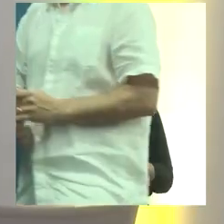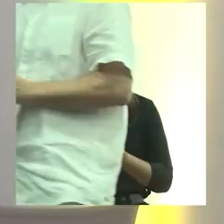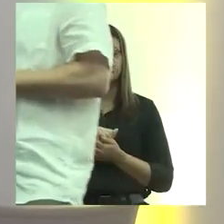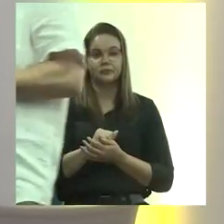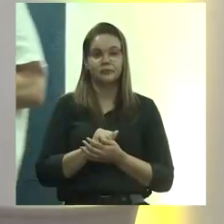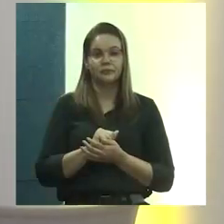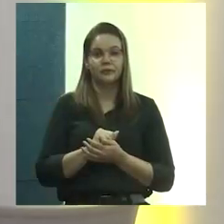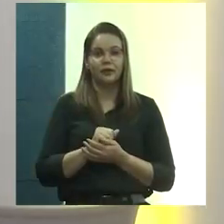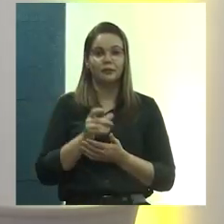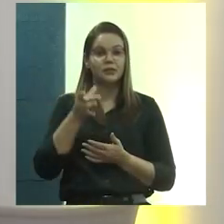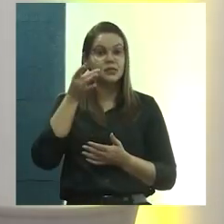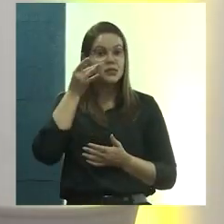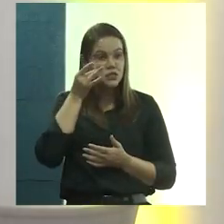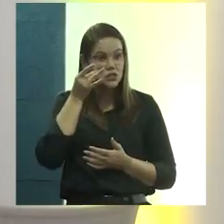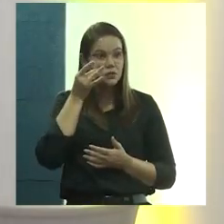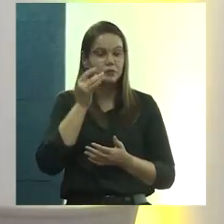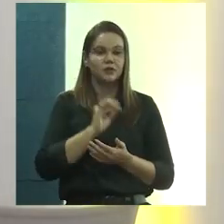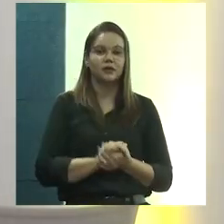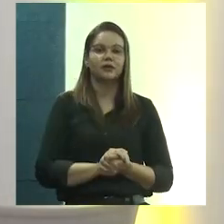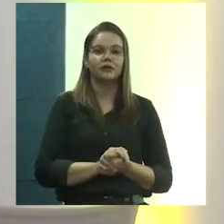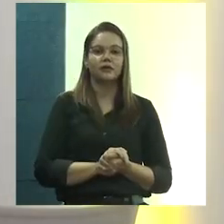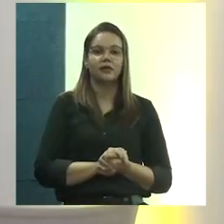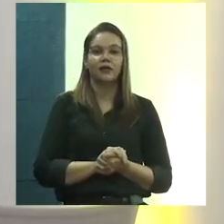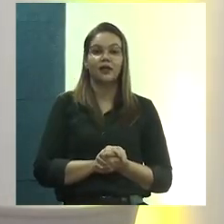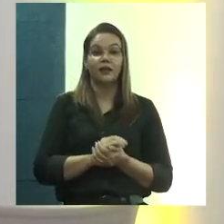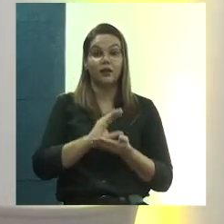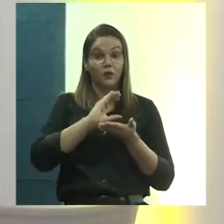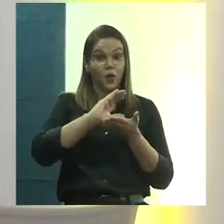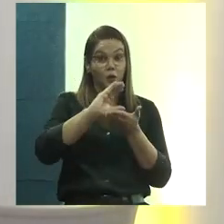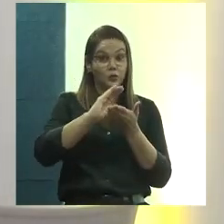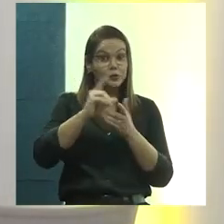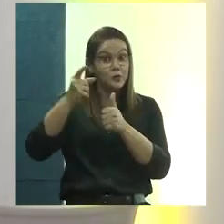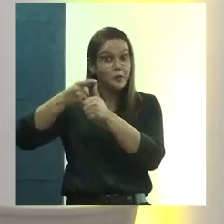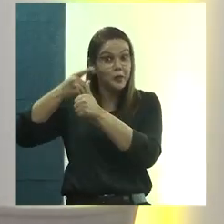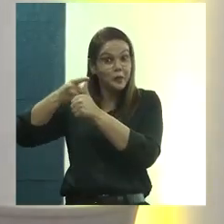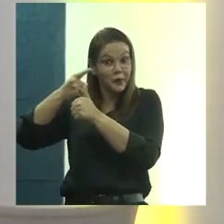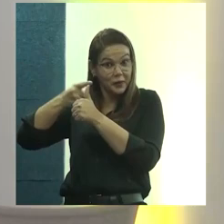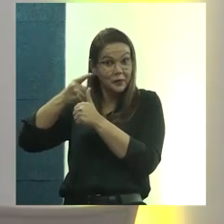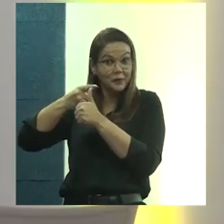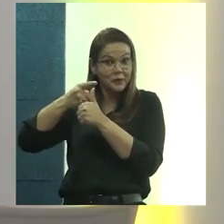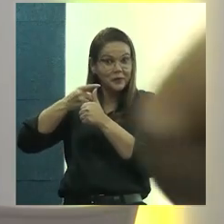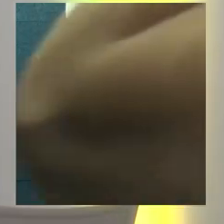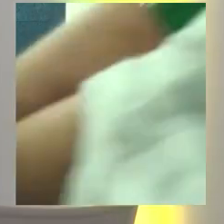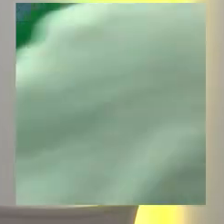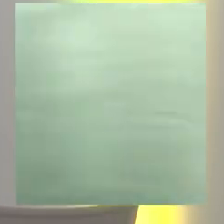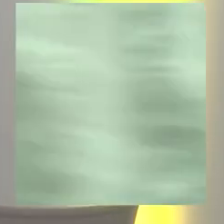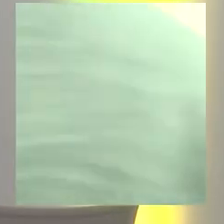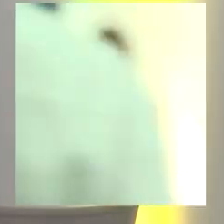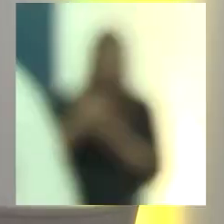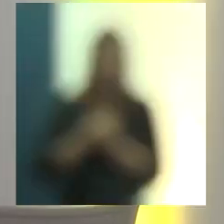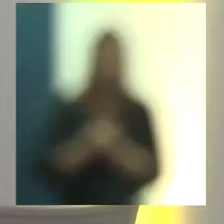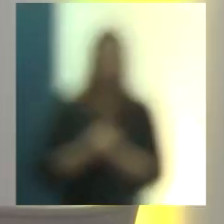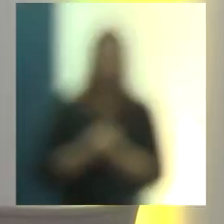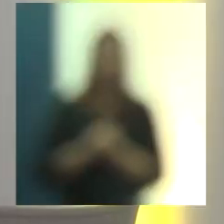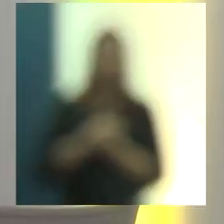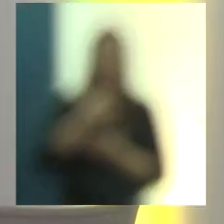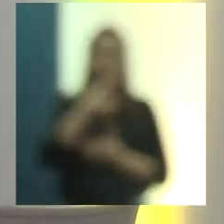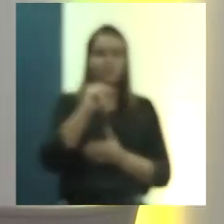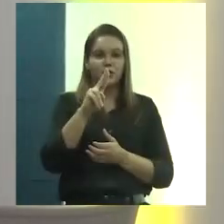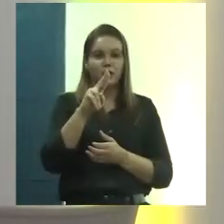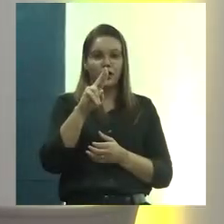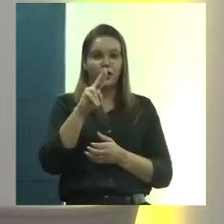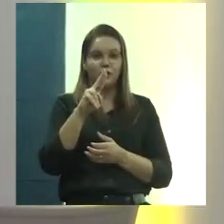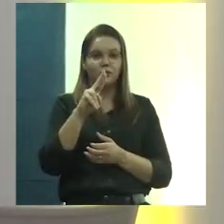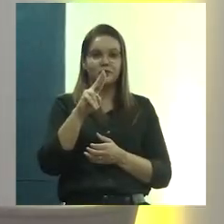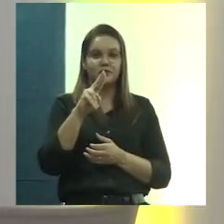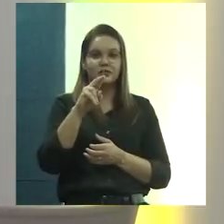Então, gente, falando em recursos, esse vai ser o primeiro recurso, então, via Calcergip, que